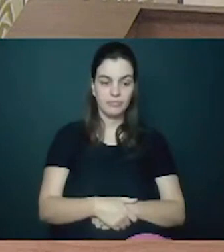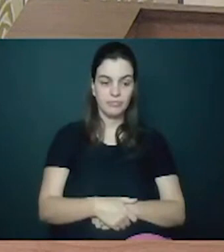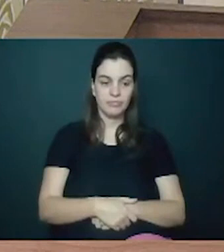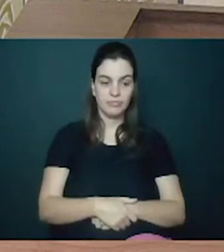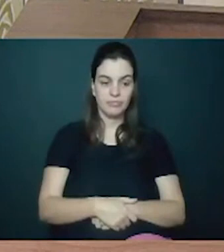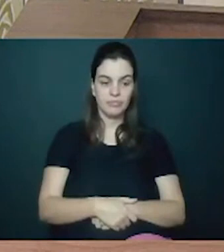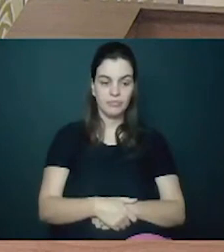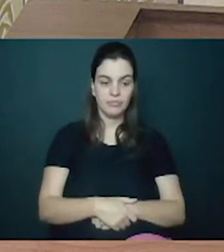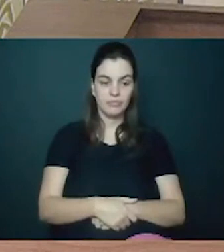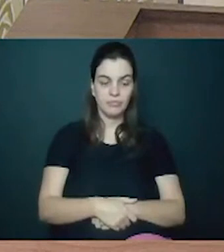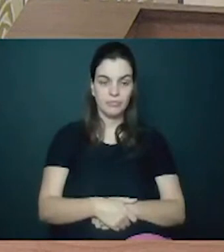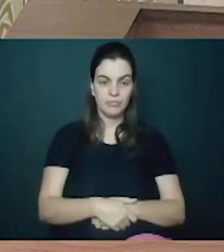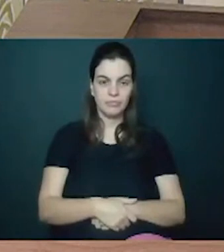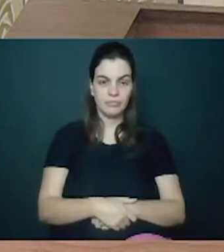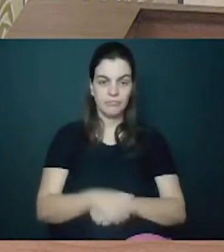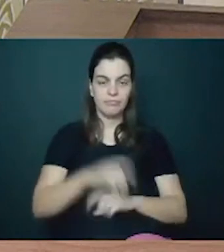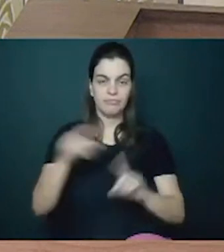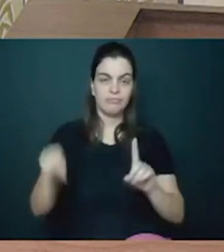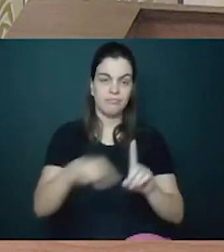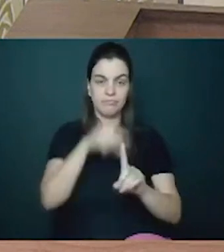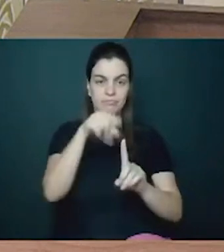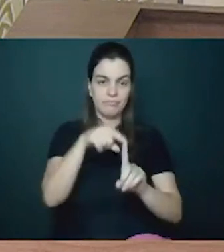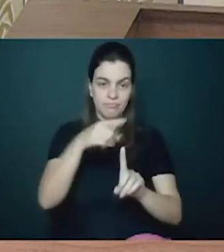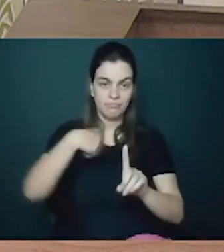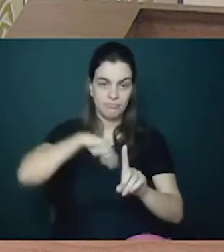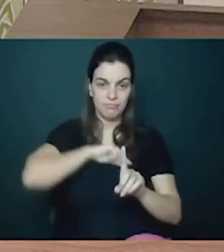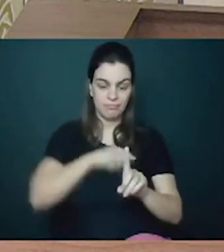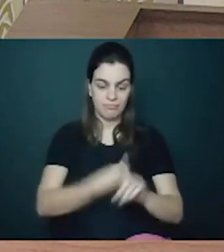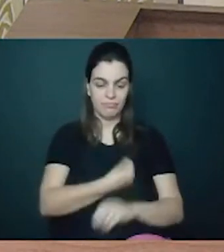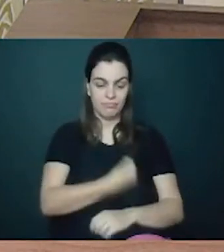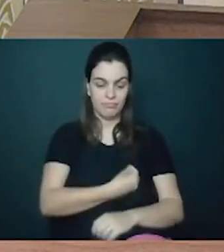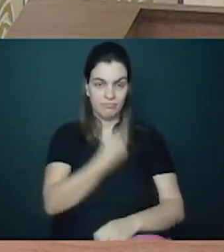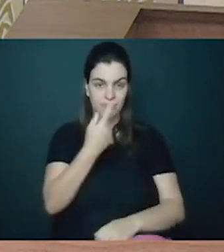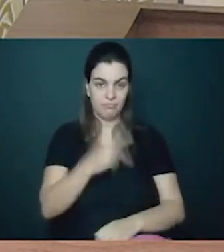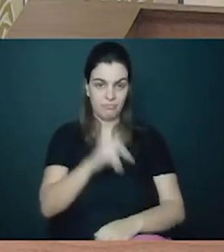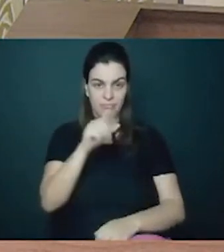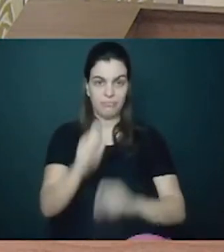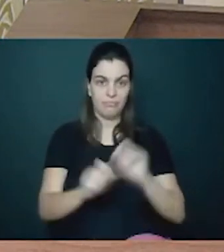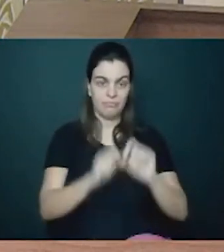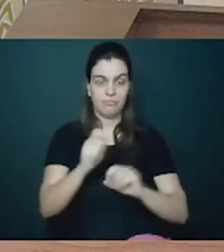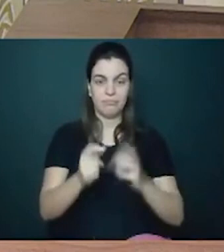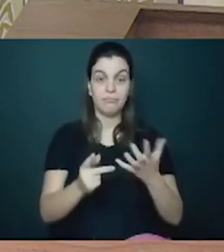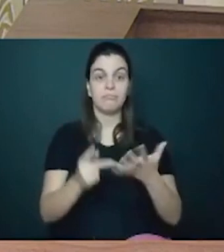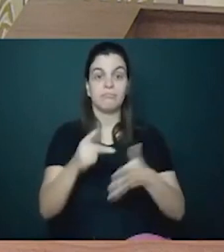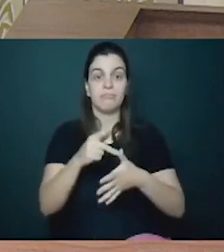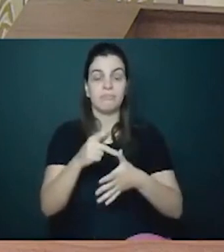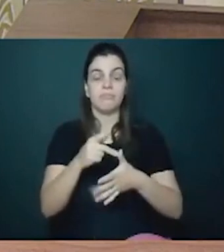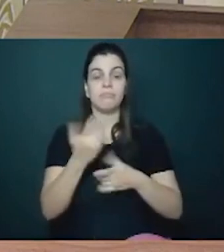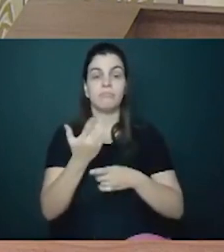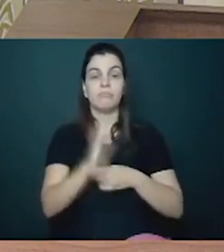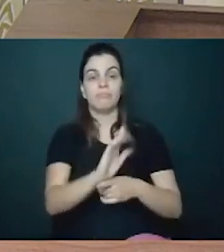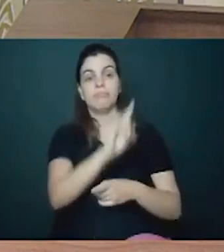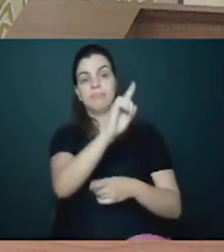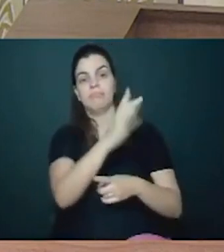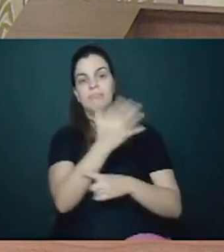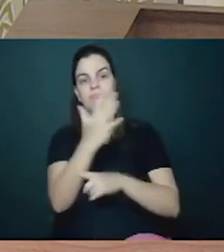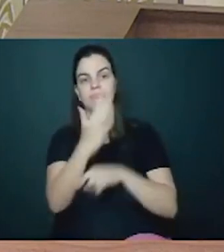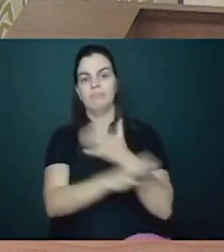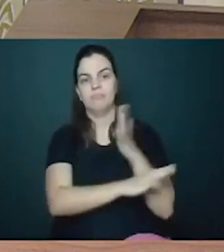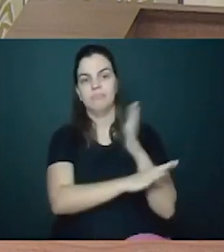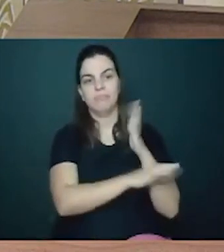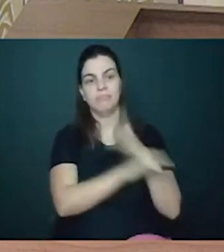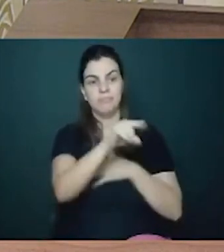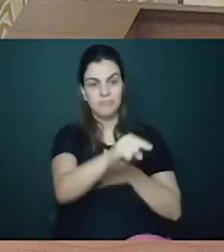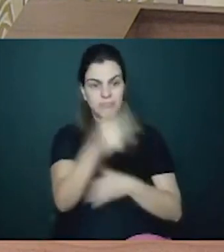uma nova vida ao Parque da Barreirinha. Era uma prioridade. Um equipamento público com tanta história não poderia ficar